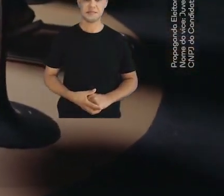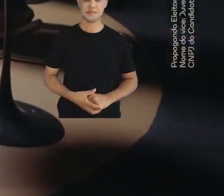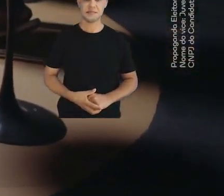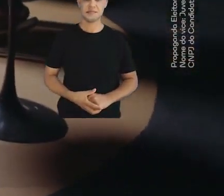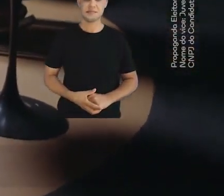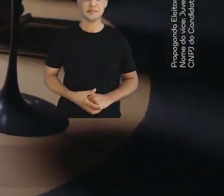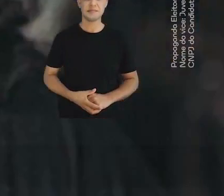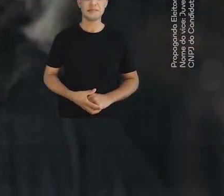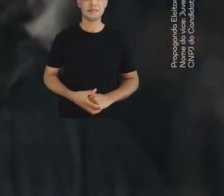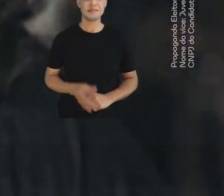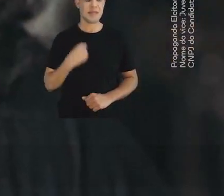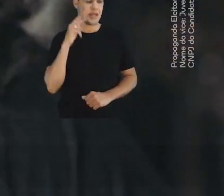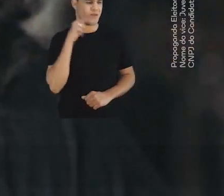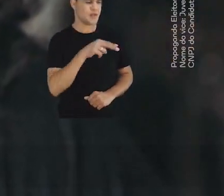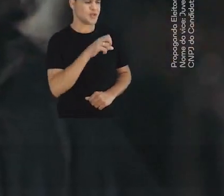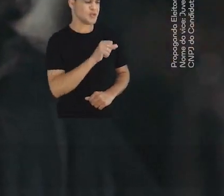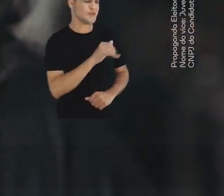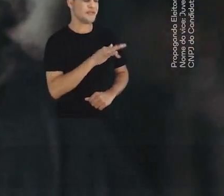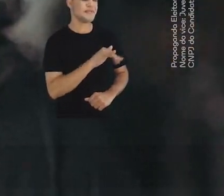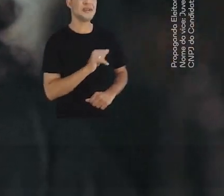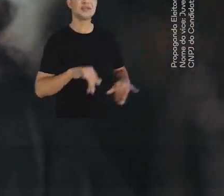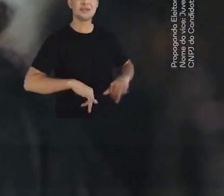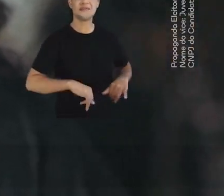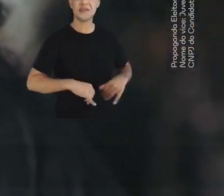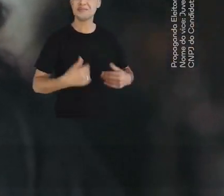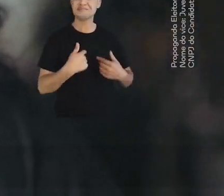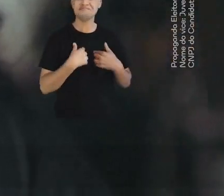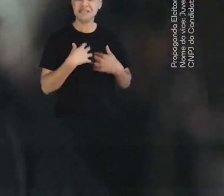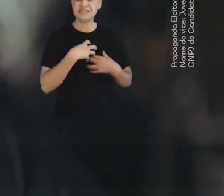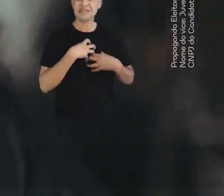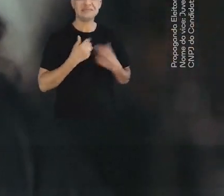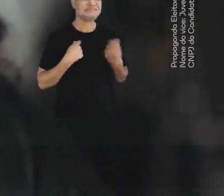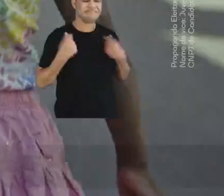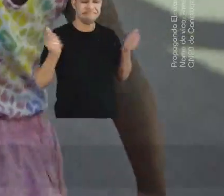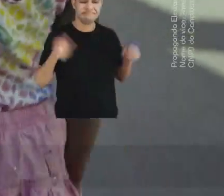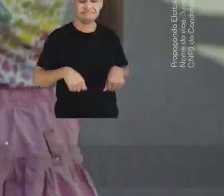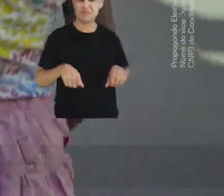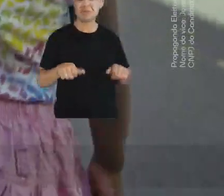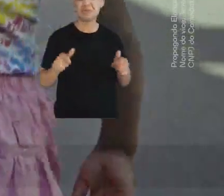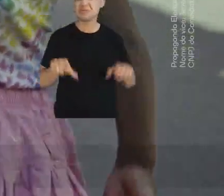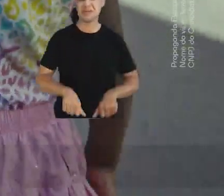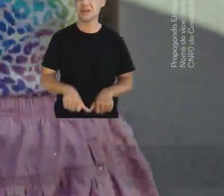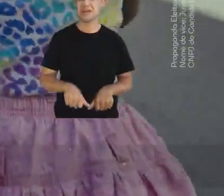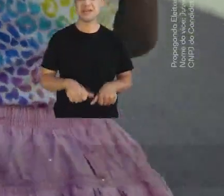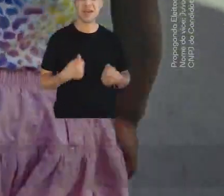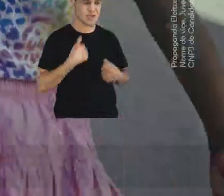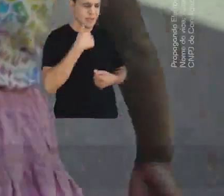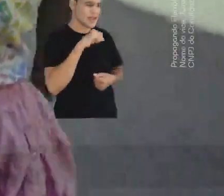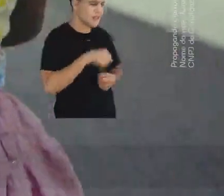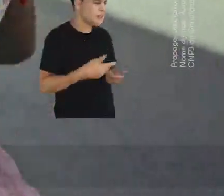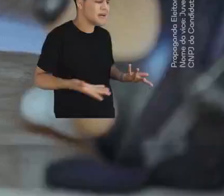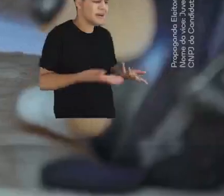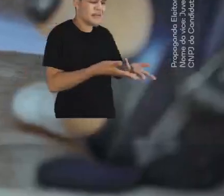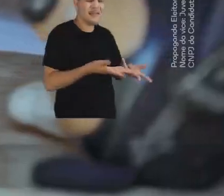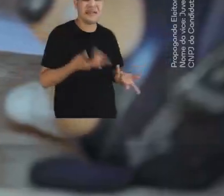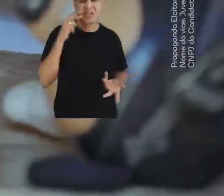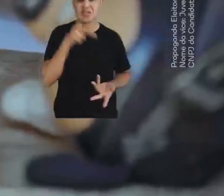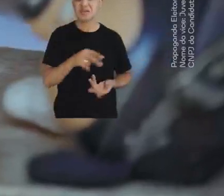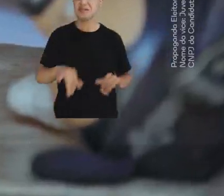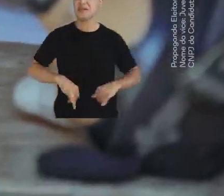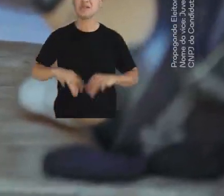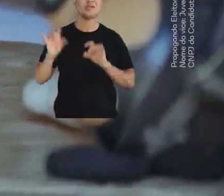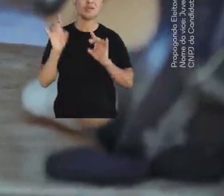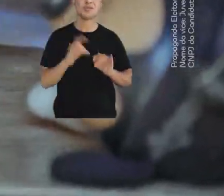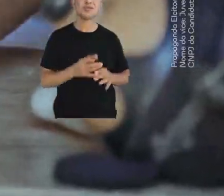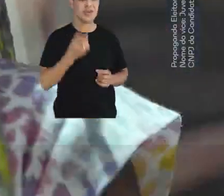Eu venho na Sofia Sofri, eu me sinto impotente. Tipo, nossa, eu queria tanto ela, eu coloquei ela no para ela sofrer. A gente vê ali diariamente, a gente